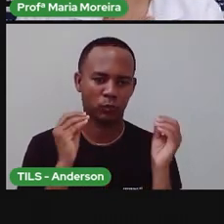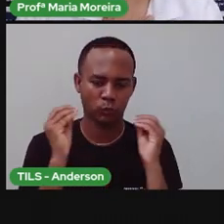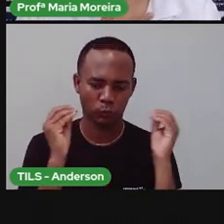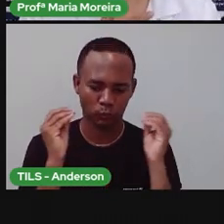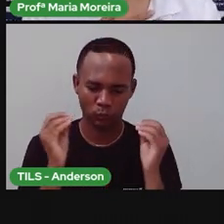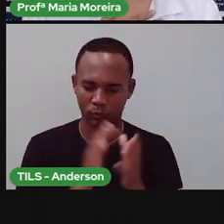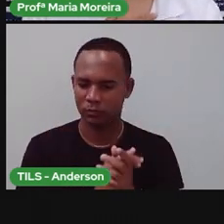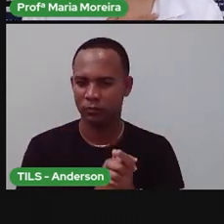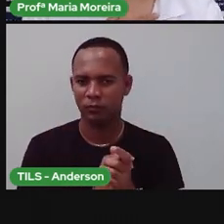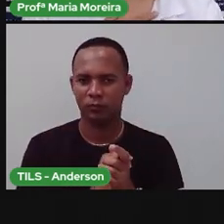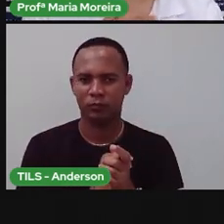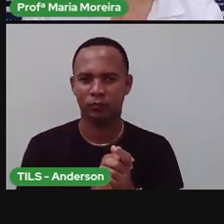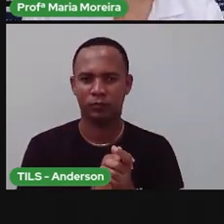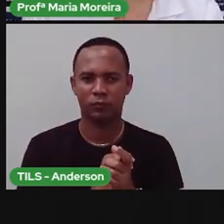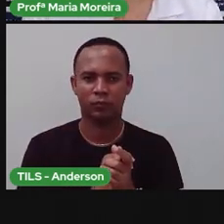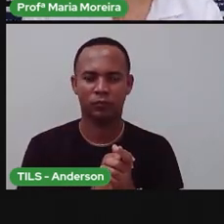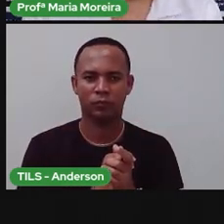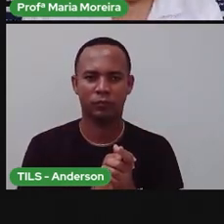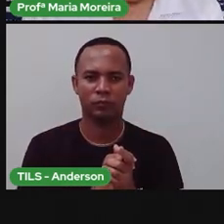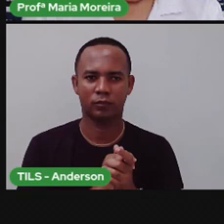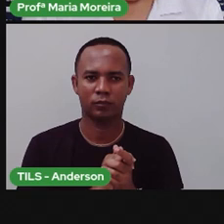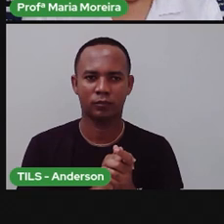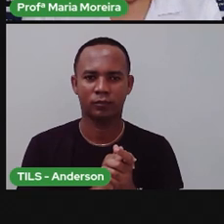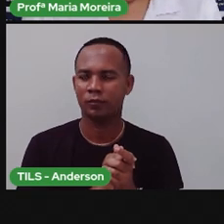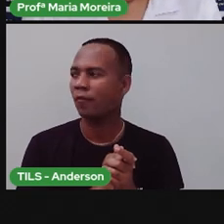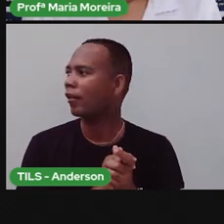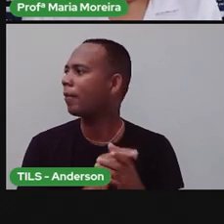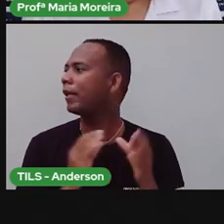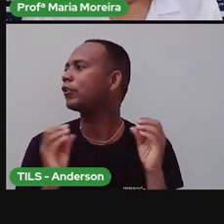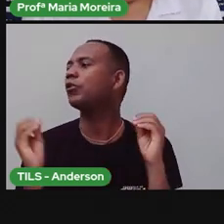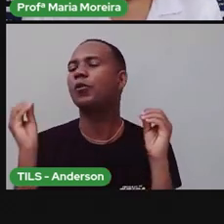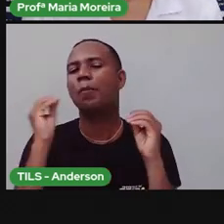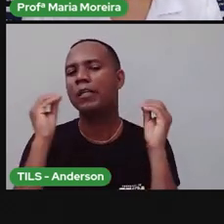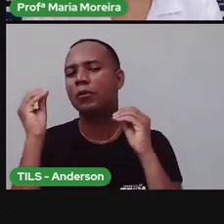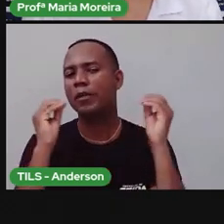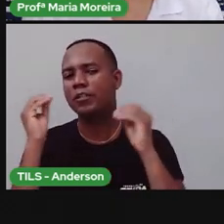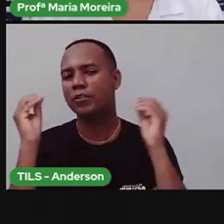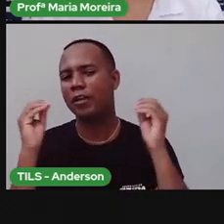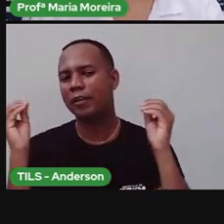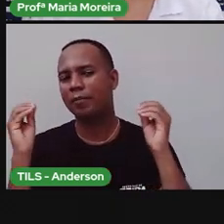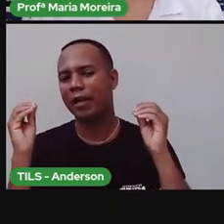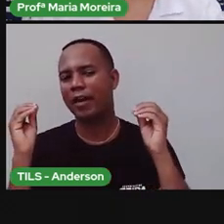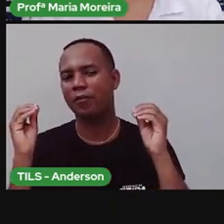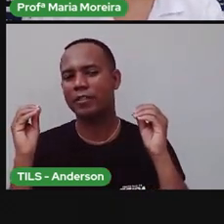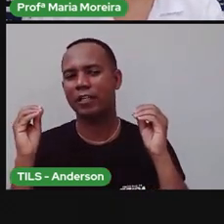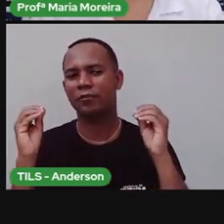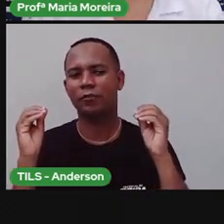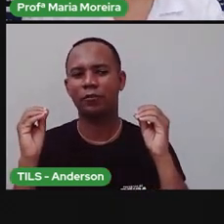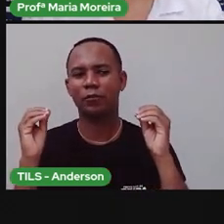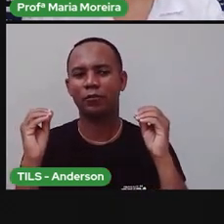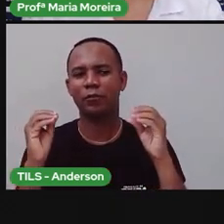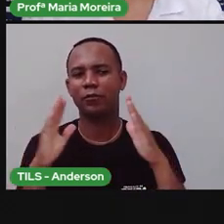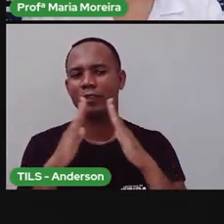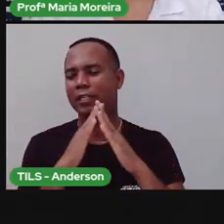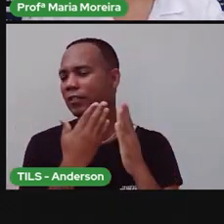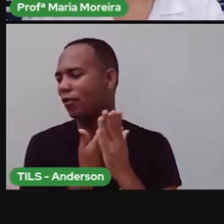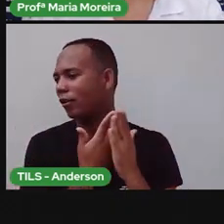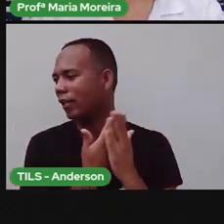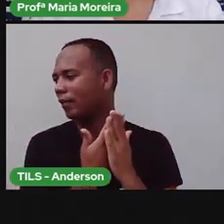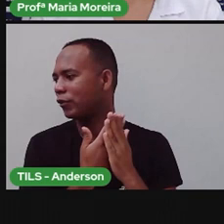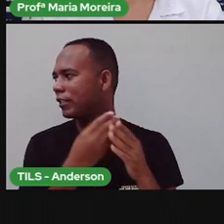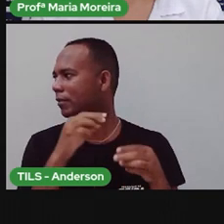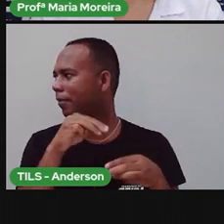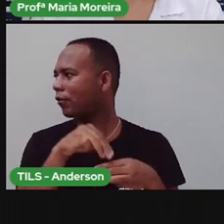professores aí vão me entender. Eu queria ser a Xuxa, né? Mas vamos lá. A prova mandou. Manda um beijo para os alunos da